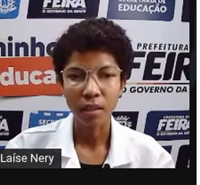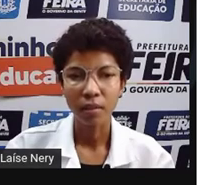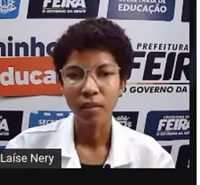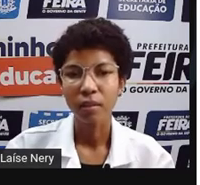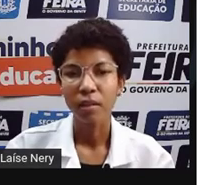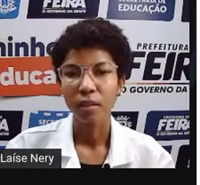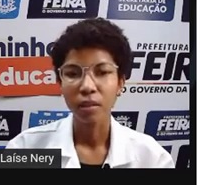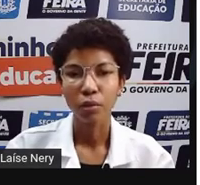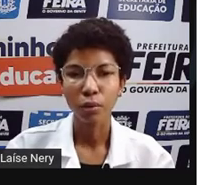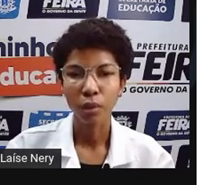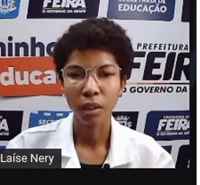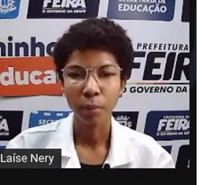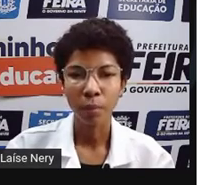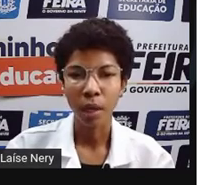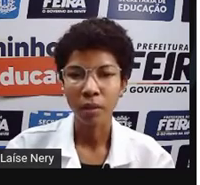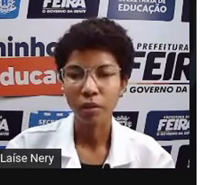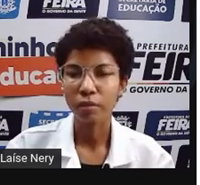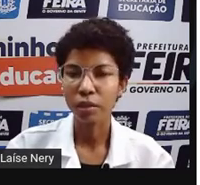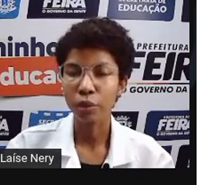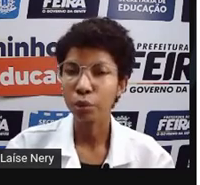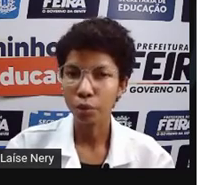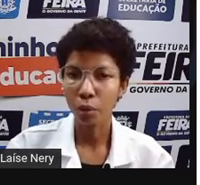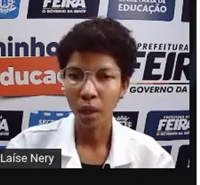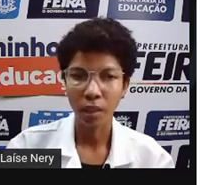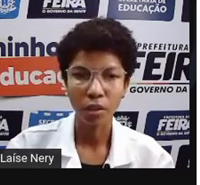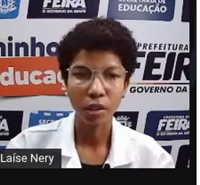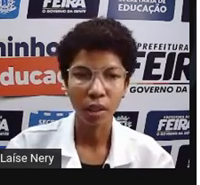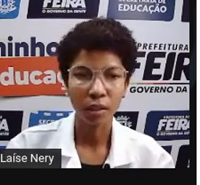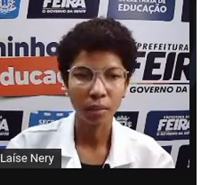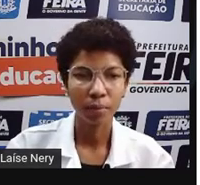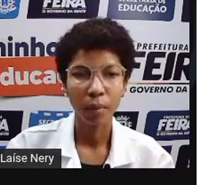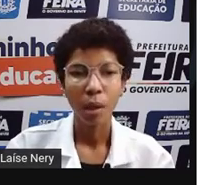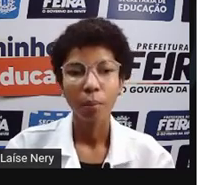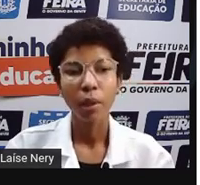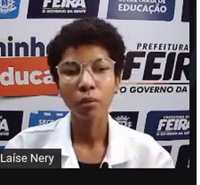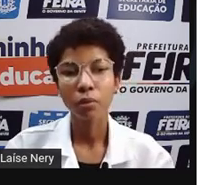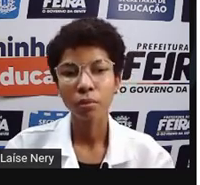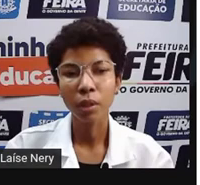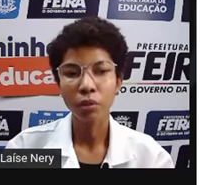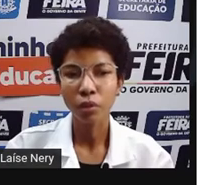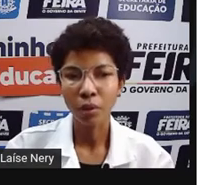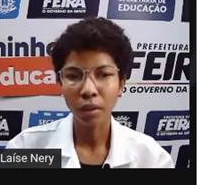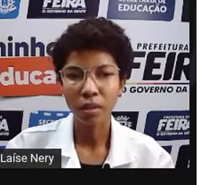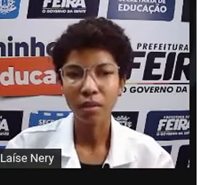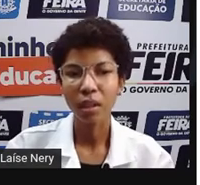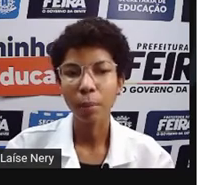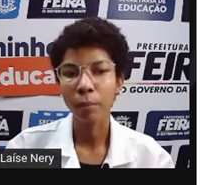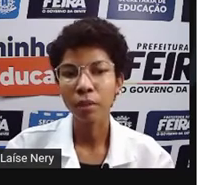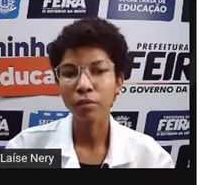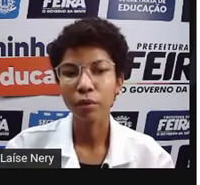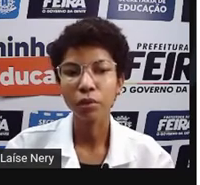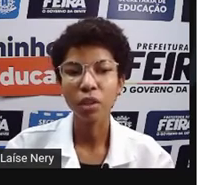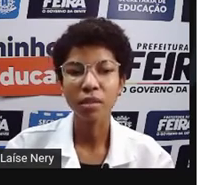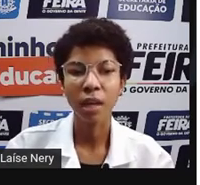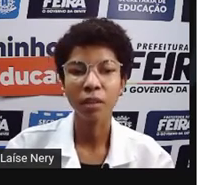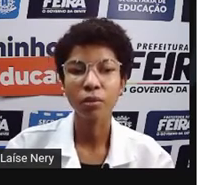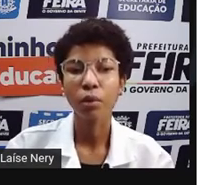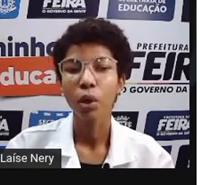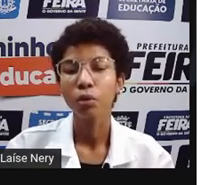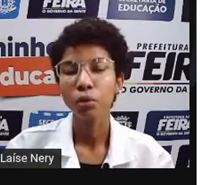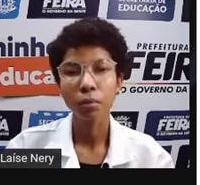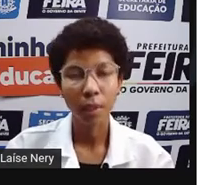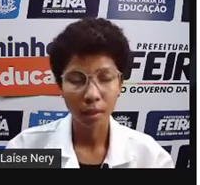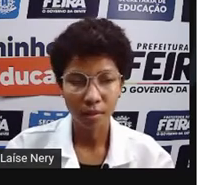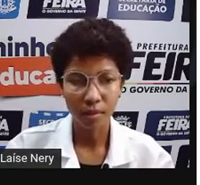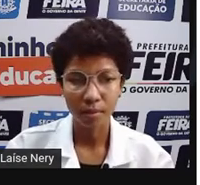potência do equipamento que você encontrou lá na etiqueta, pelo número de horas que o equipamento foi utilizado